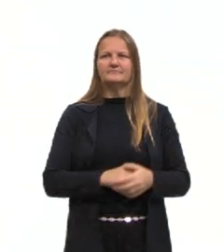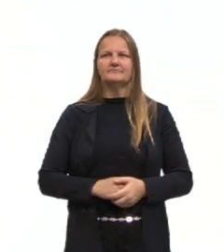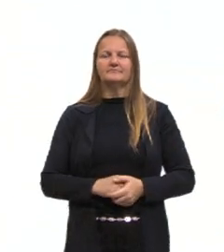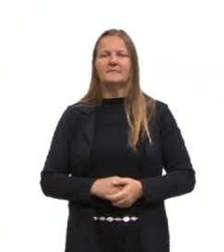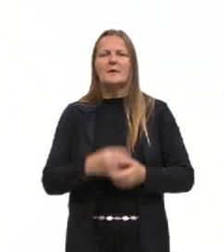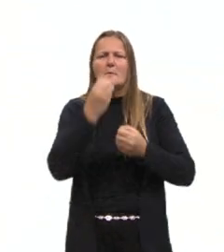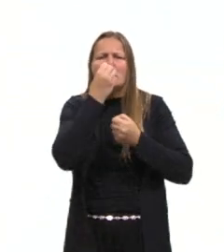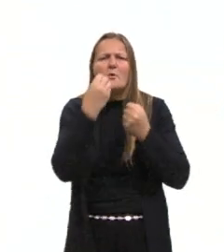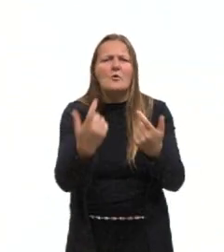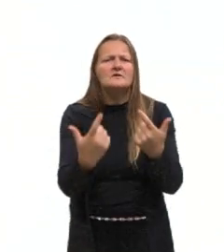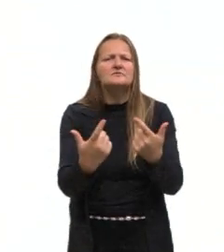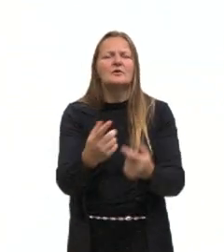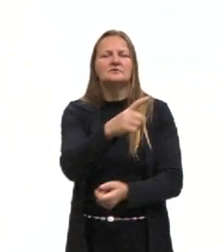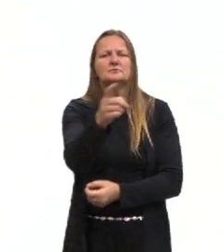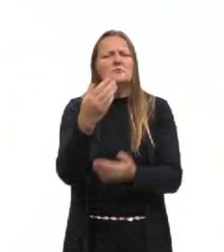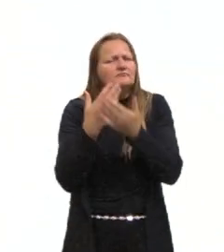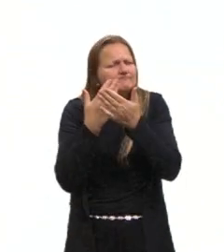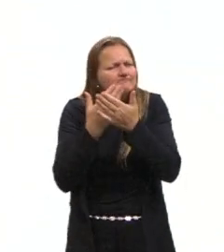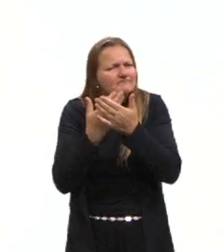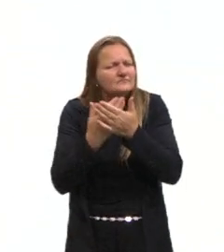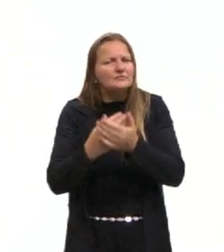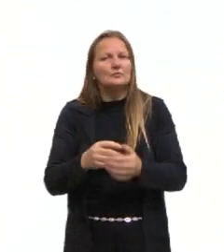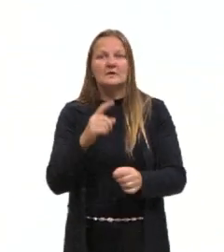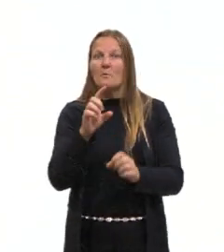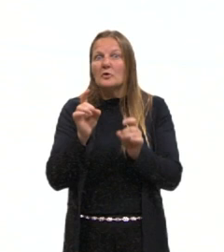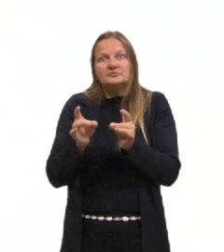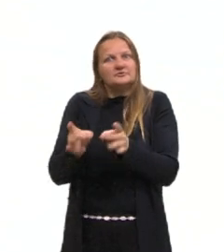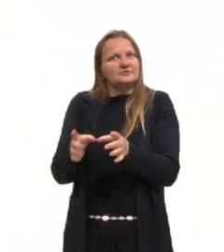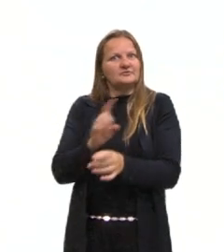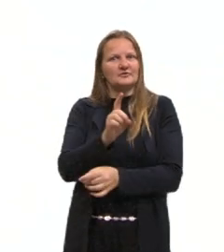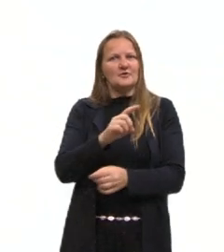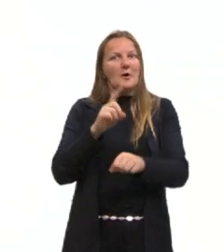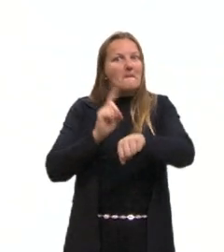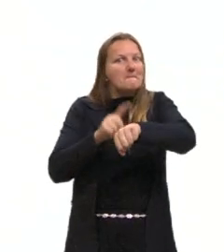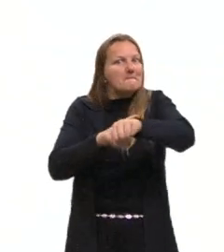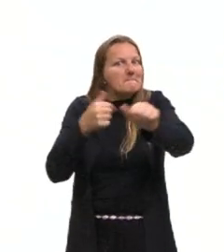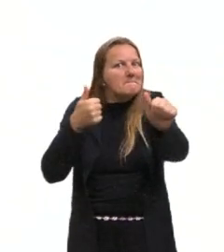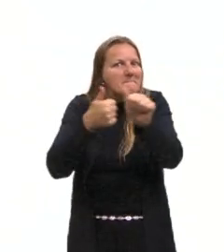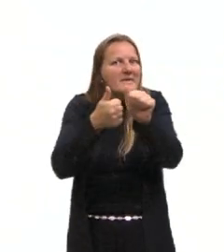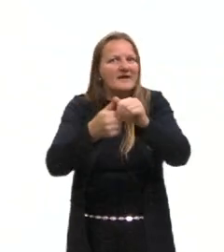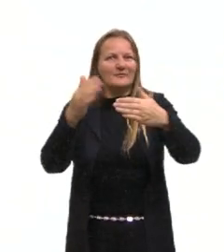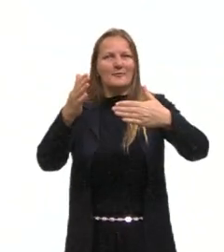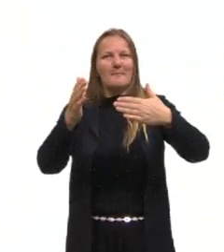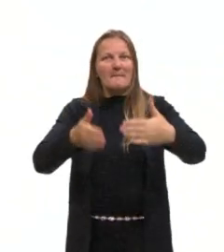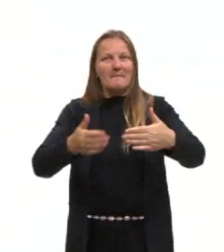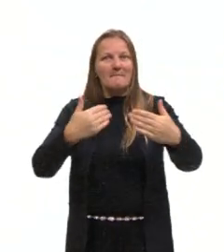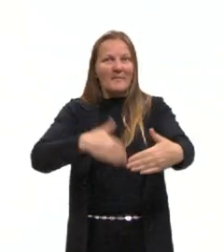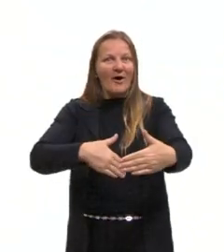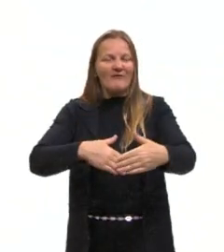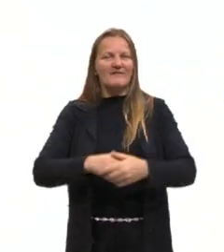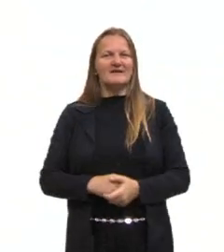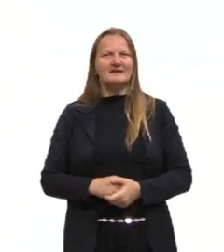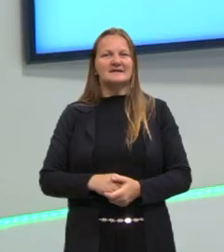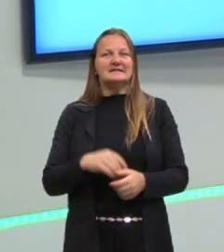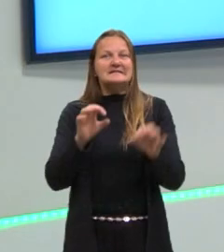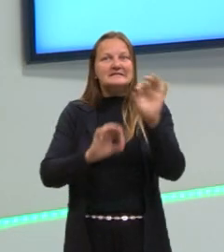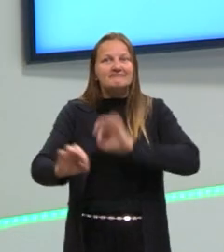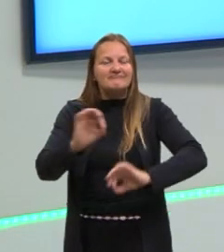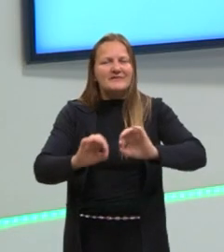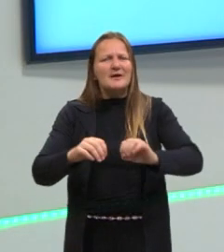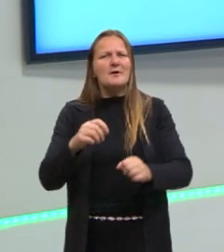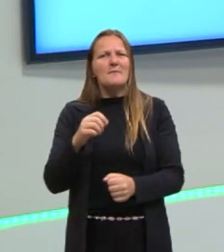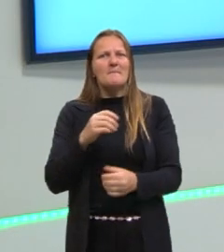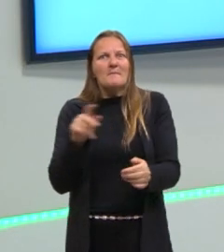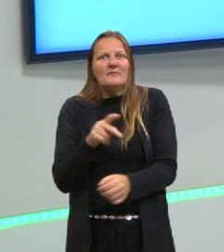boa sorte, bons estudos, não desistam, está chegando a hora, agora é a hora. Se não está preparado, ai,